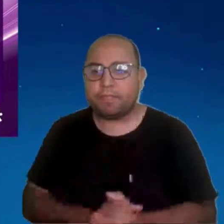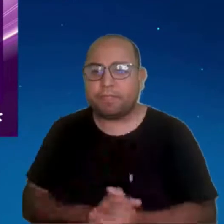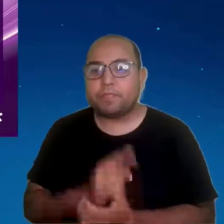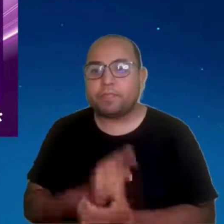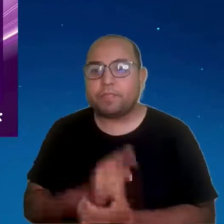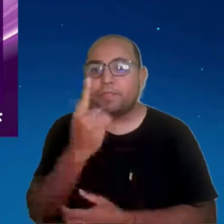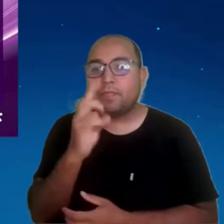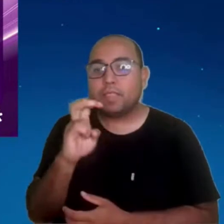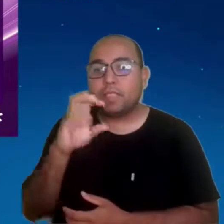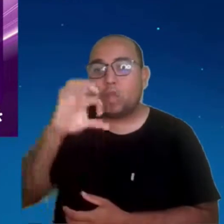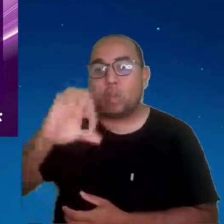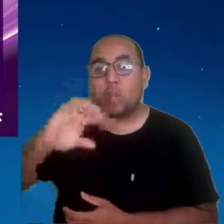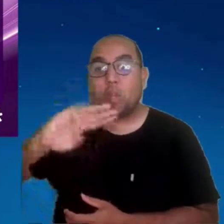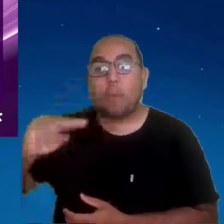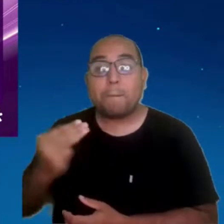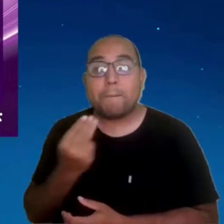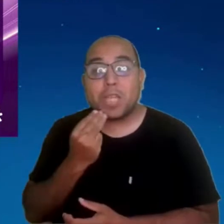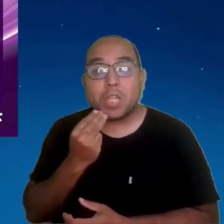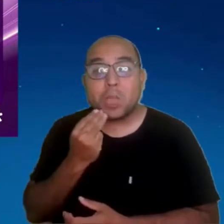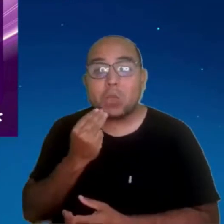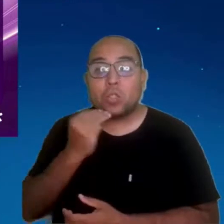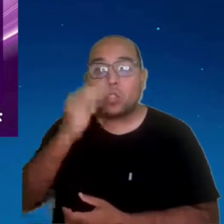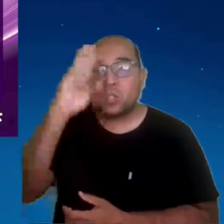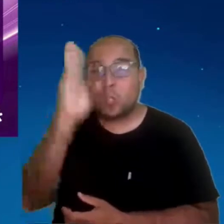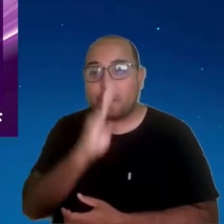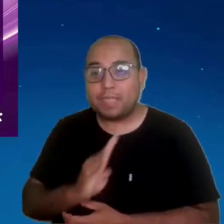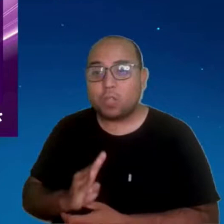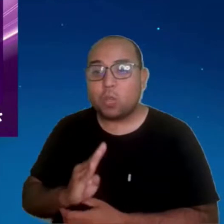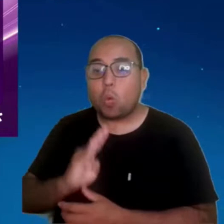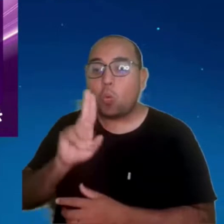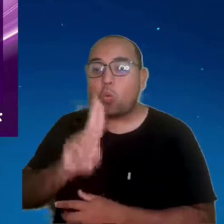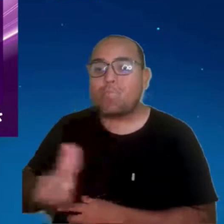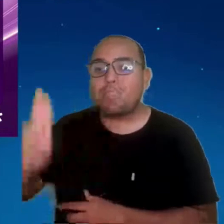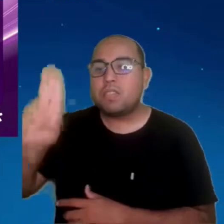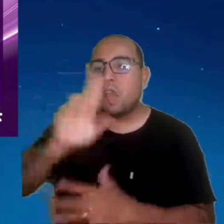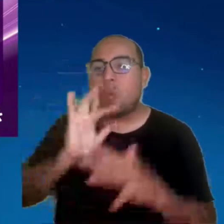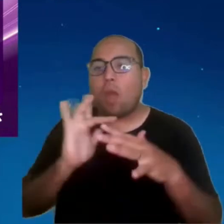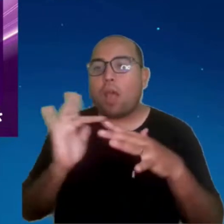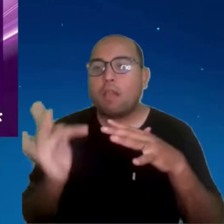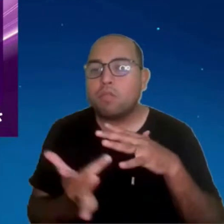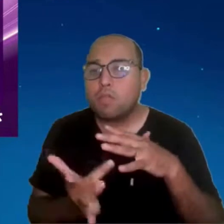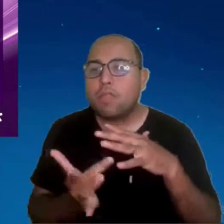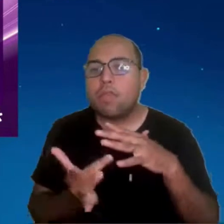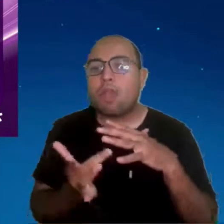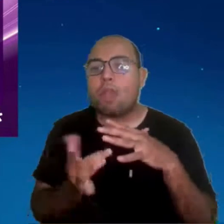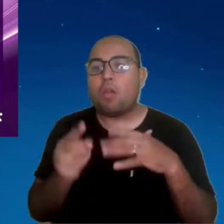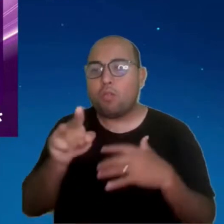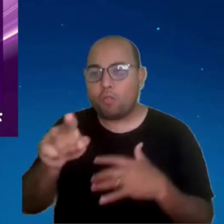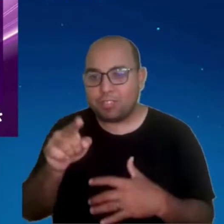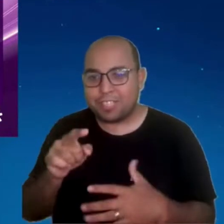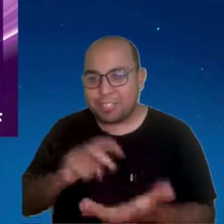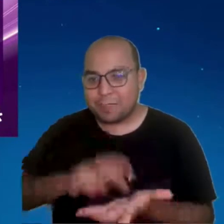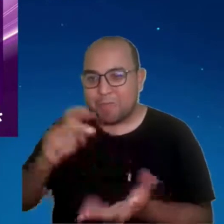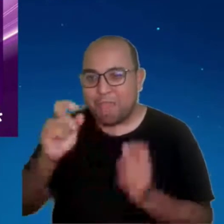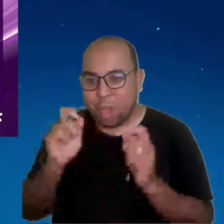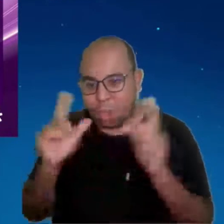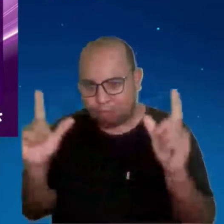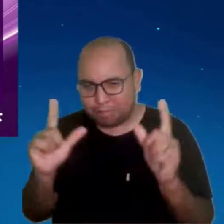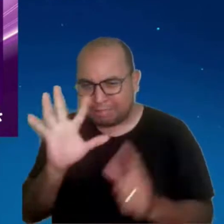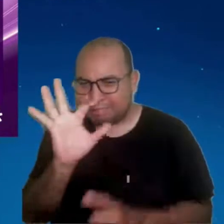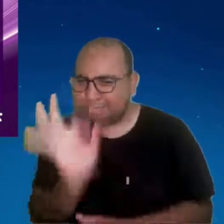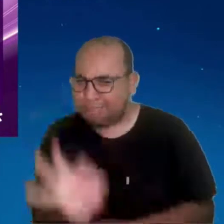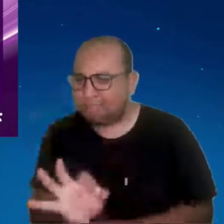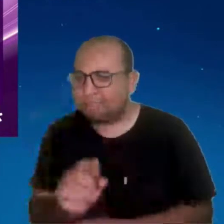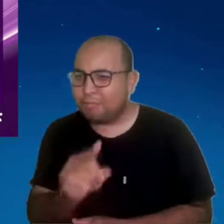159 milhões de brasileiros usando a rede social. Então, todos vocês hoje, quando acordaram, eu arrisco dizer que a primeira coisa que